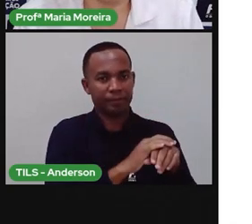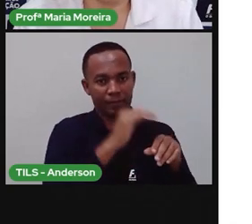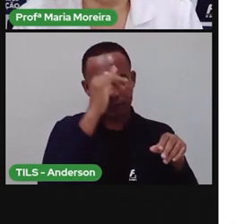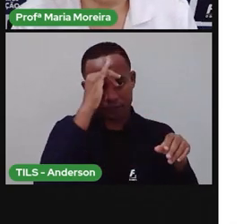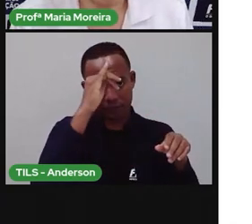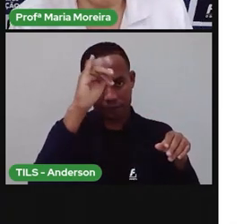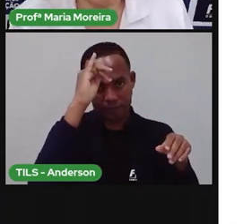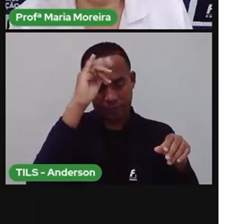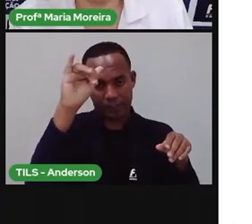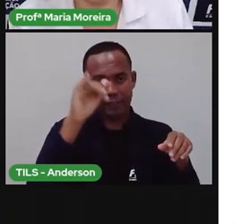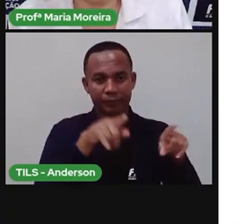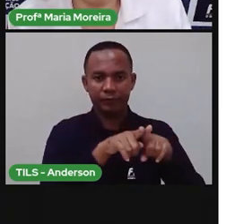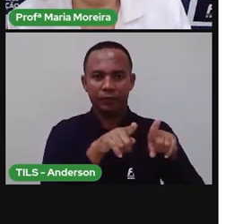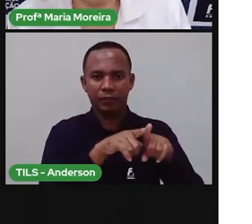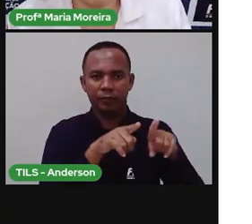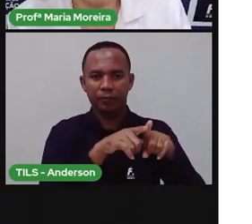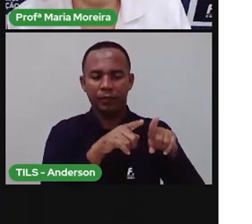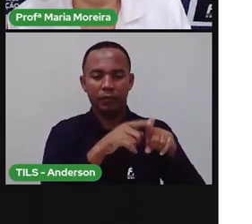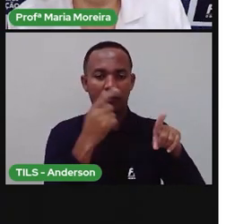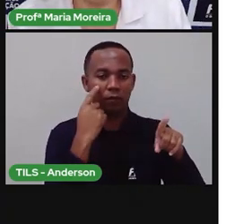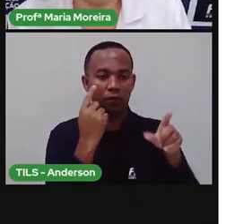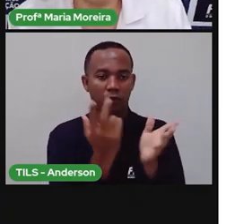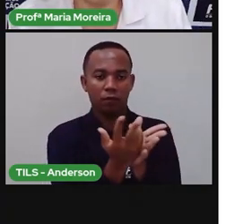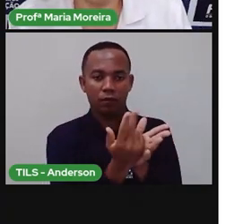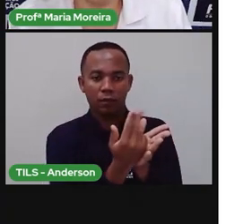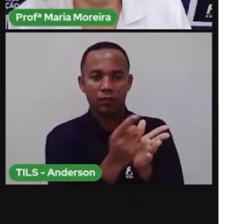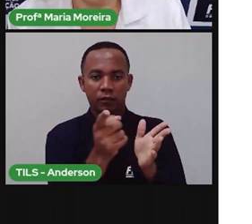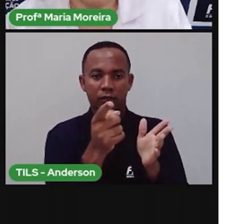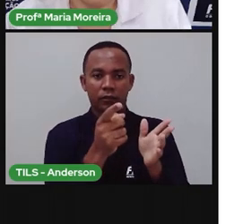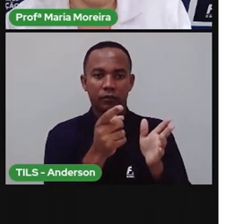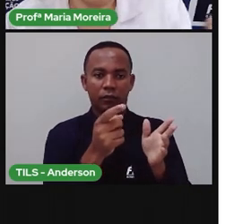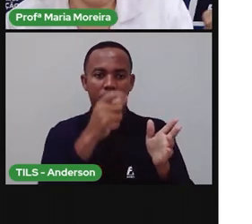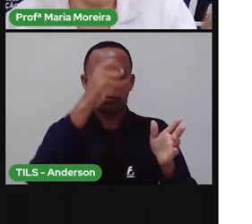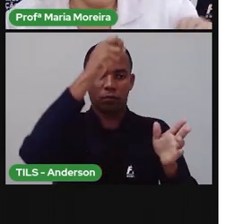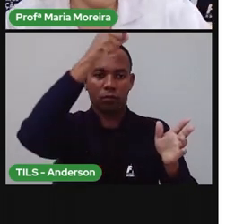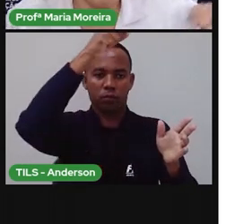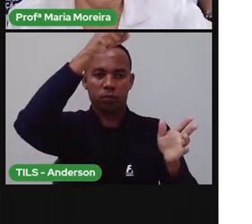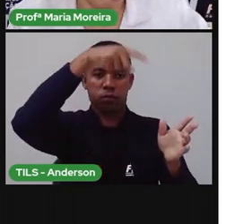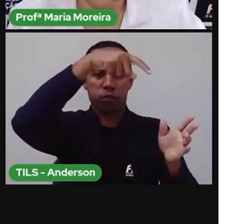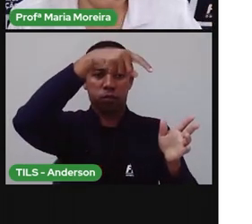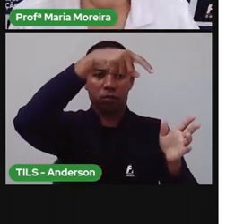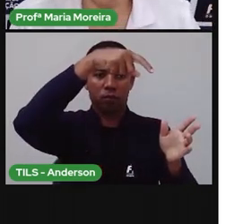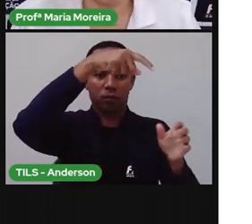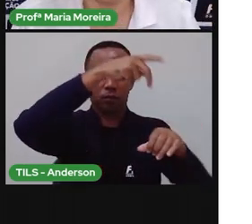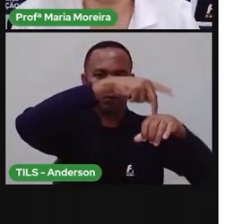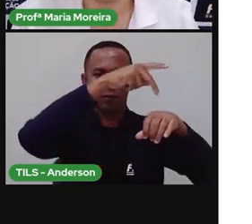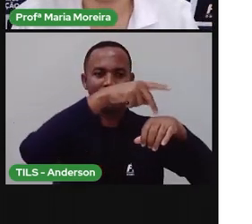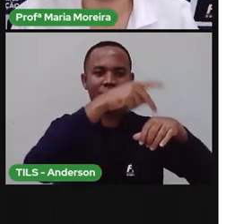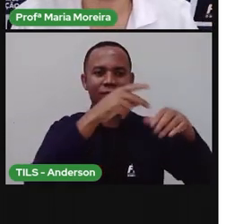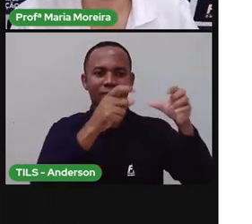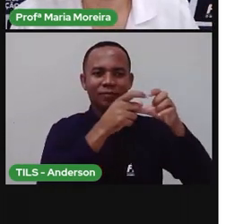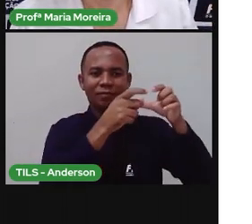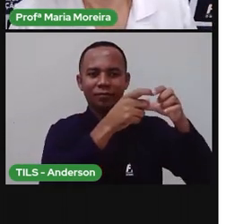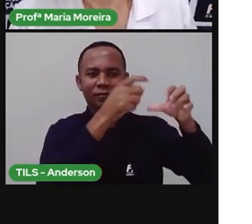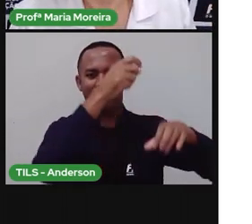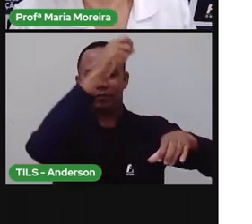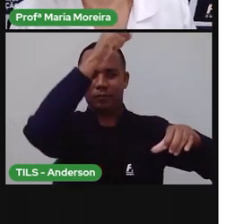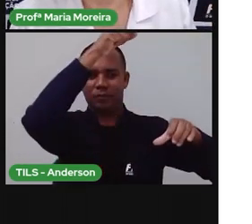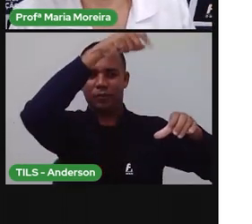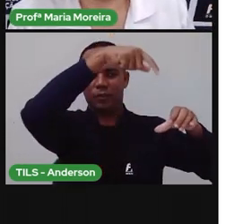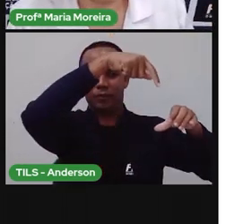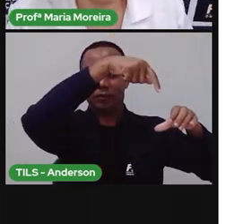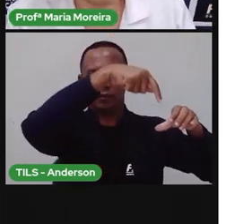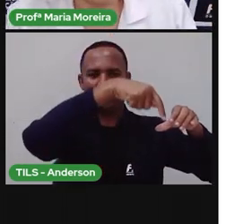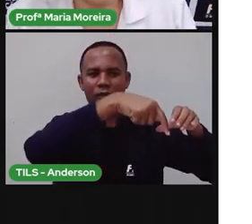Evita que os meteoros, olha a imagem aqui dos meteoros que a Pró trouxe, ela está só detalhando agora o que a gente já falou lá na frente. Bom,